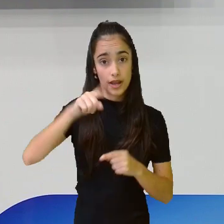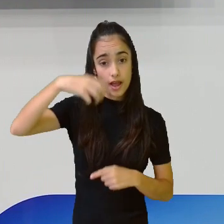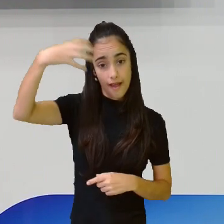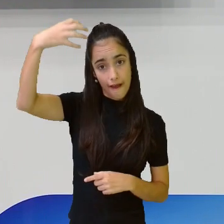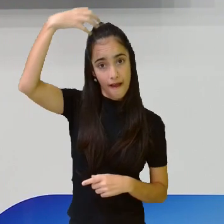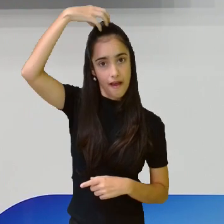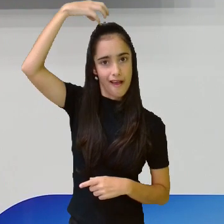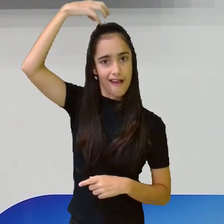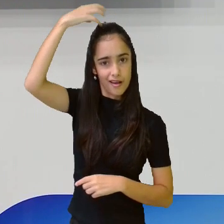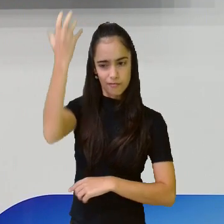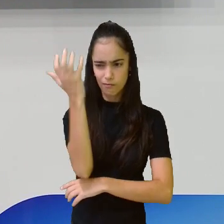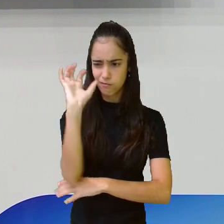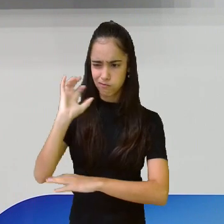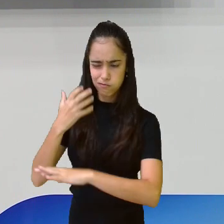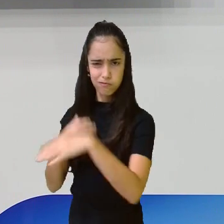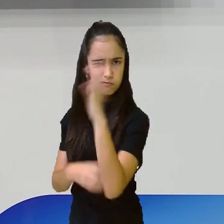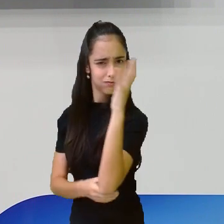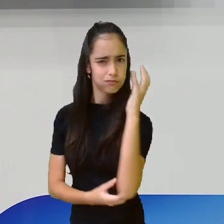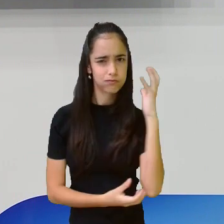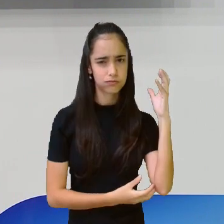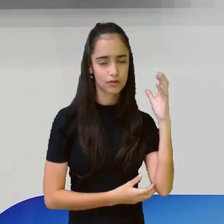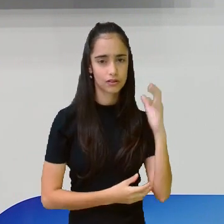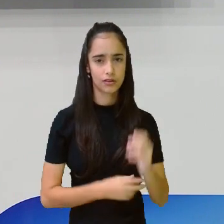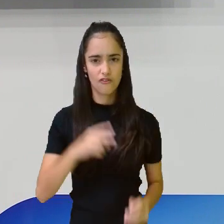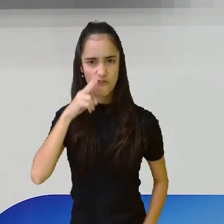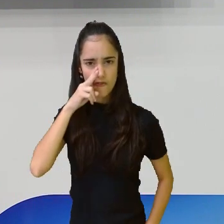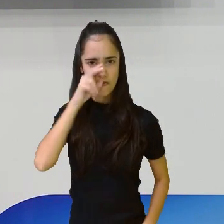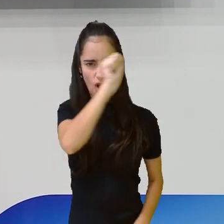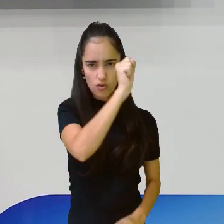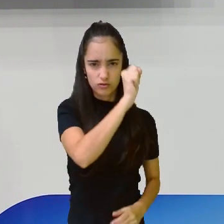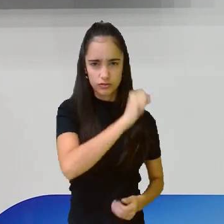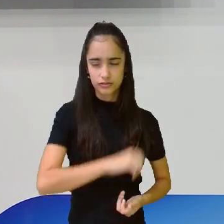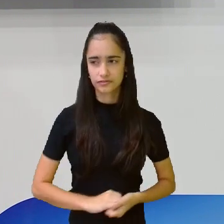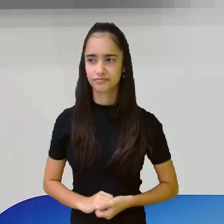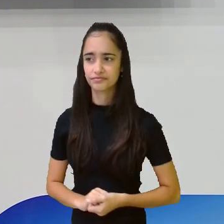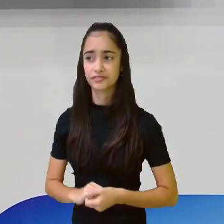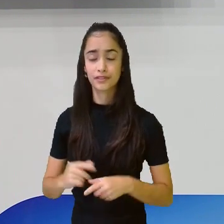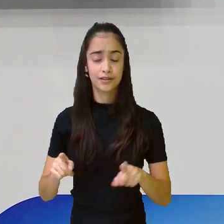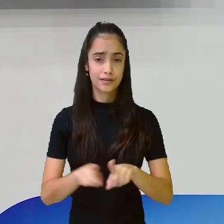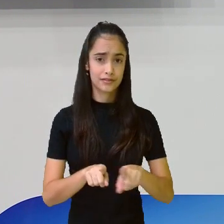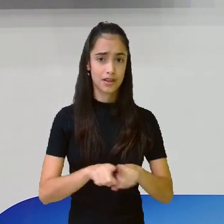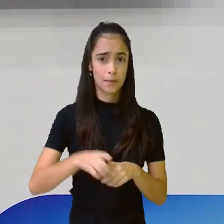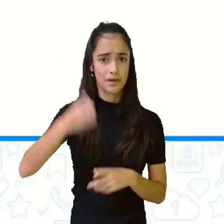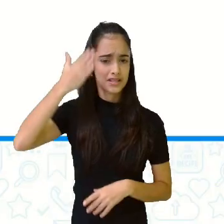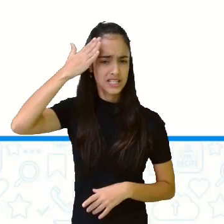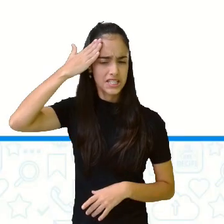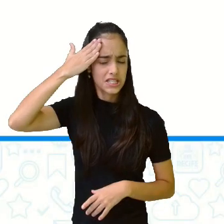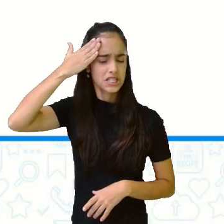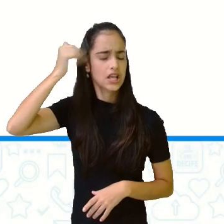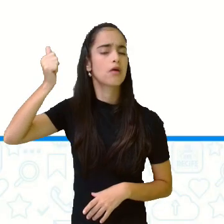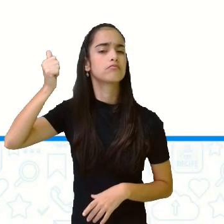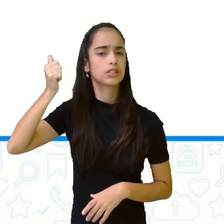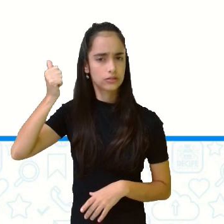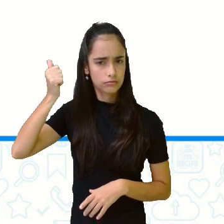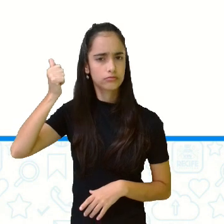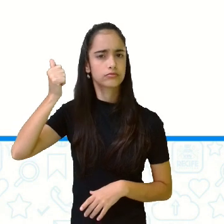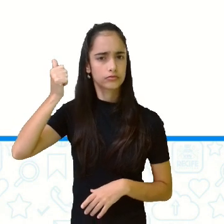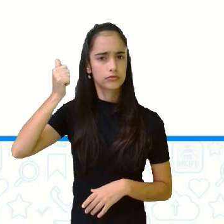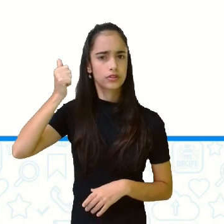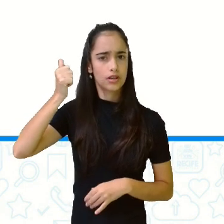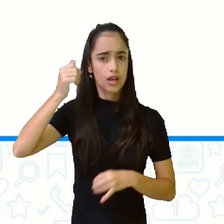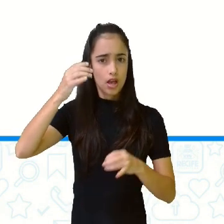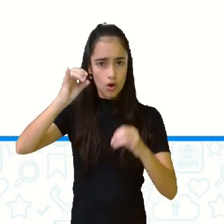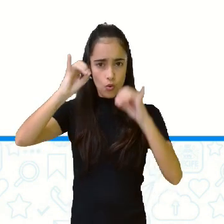muito a essa questão da força. E sabedoria, que é representada aí pela coruja, o símbolo da